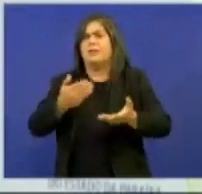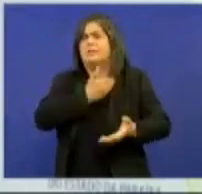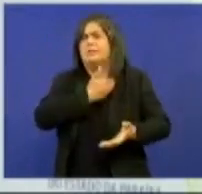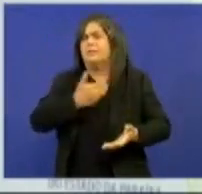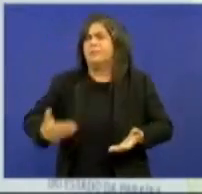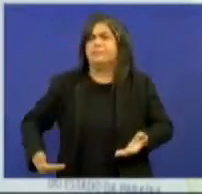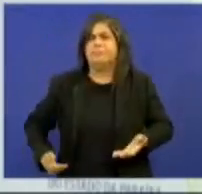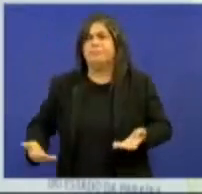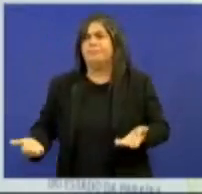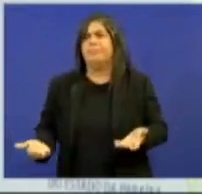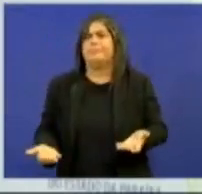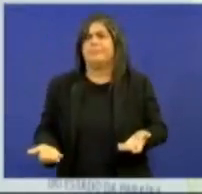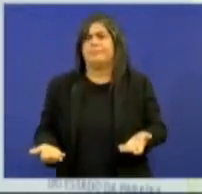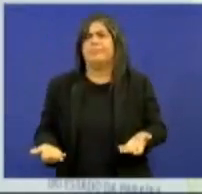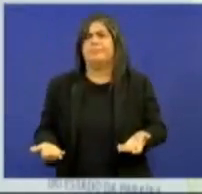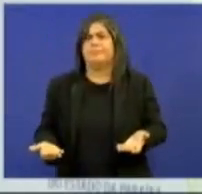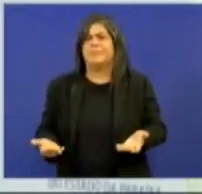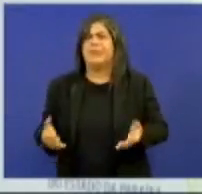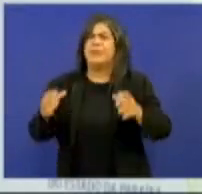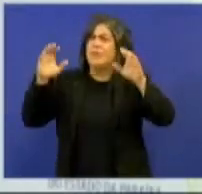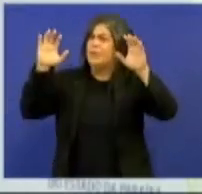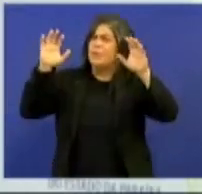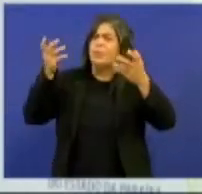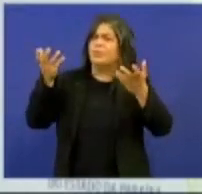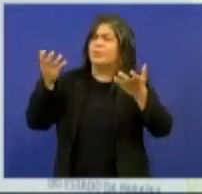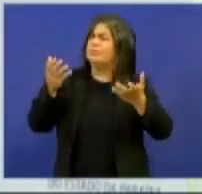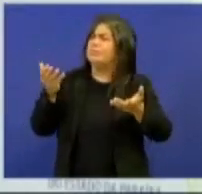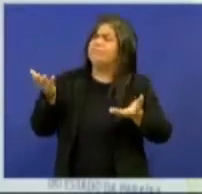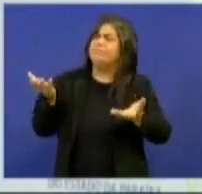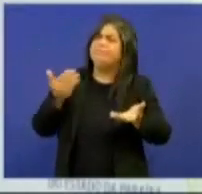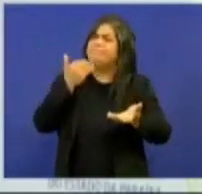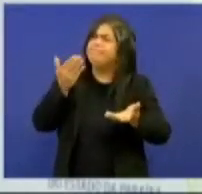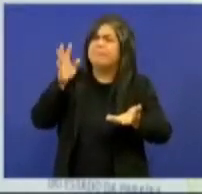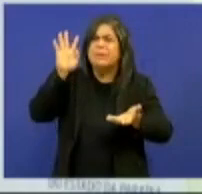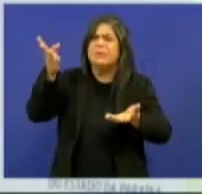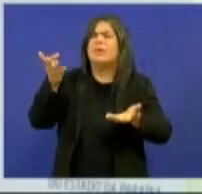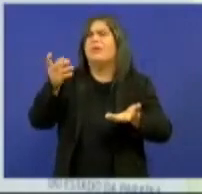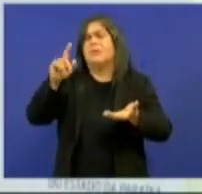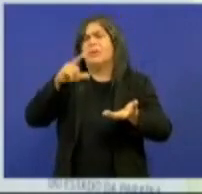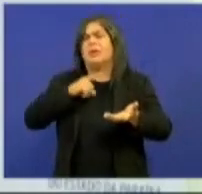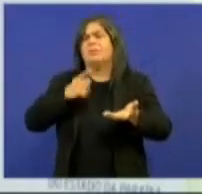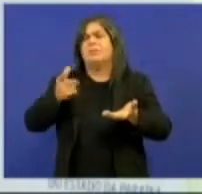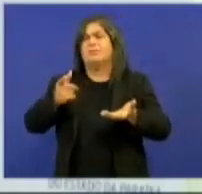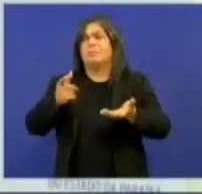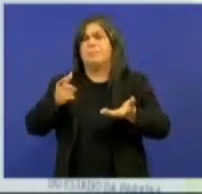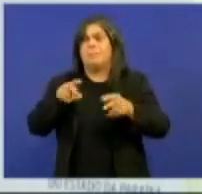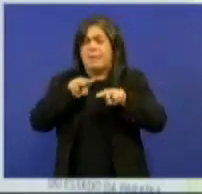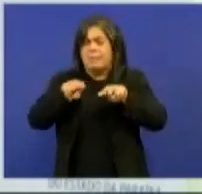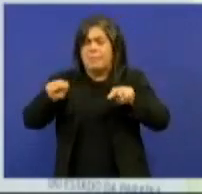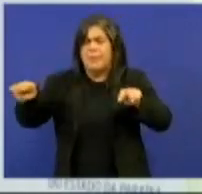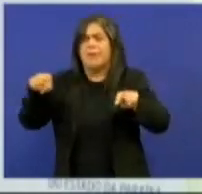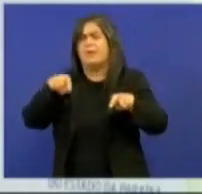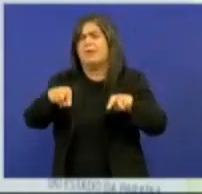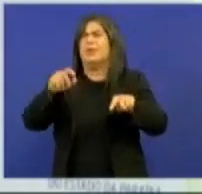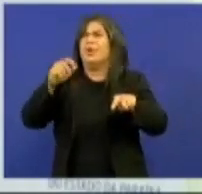Azevedo. Chuva nas enfermarias, sem condições básicas de atendimento e